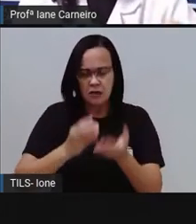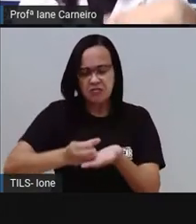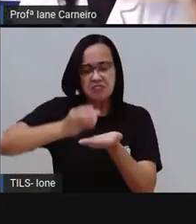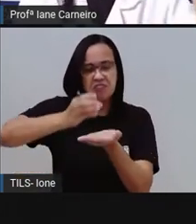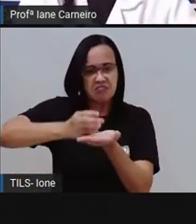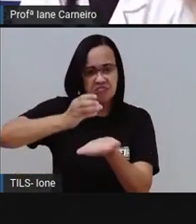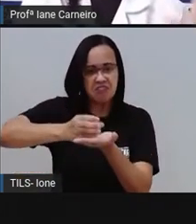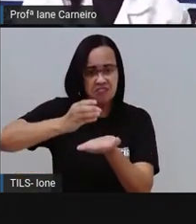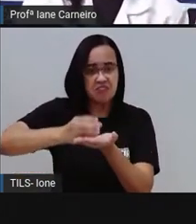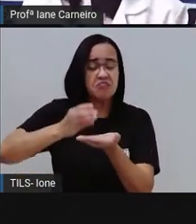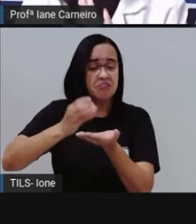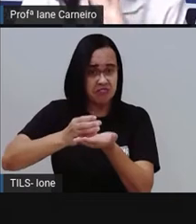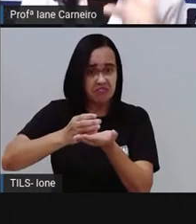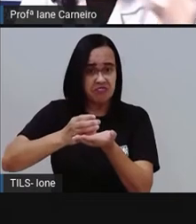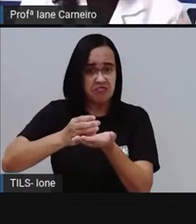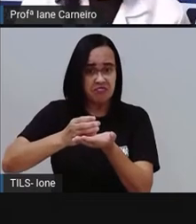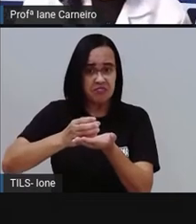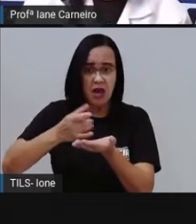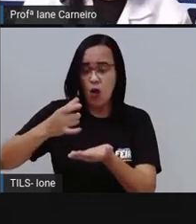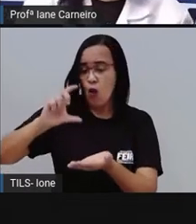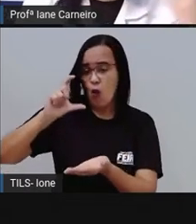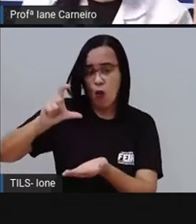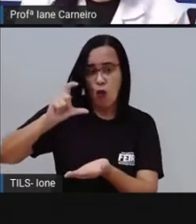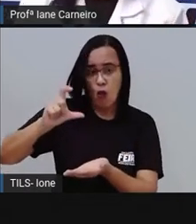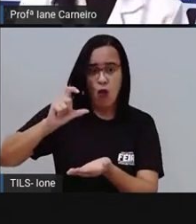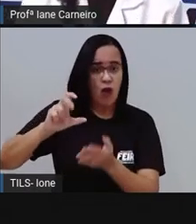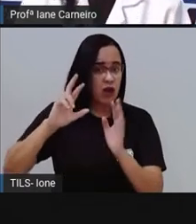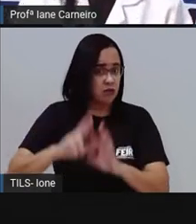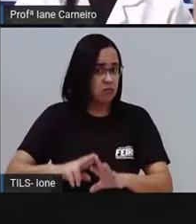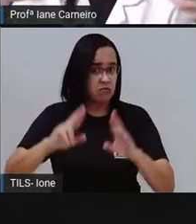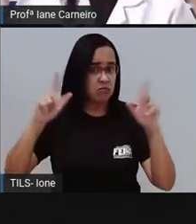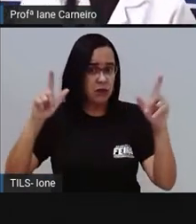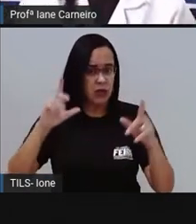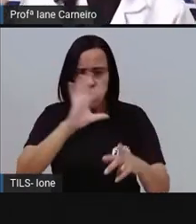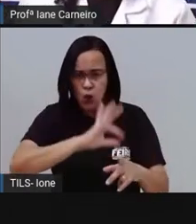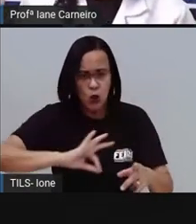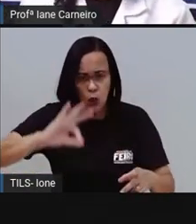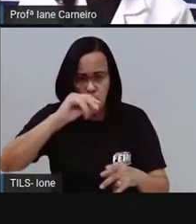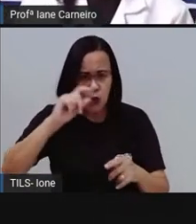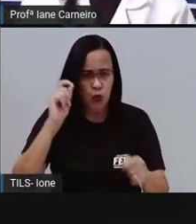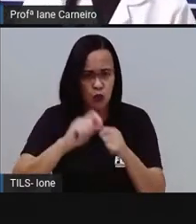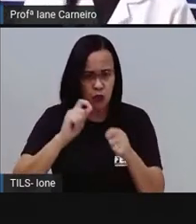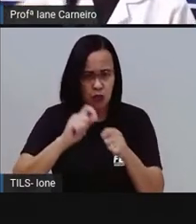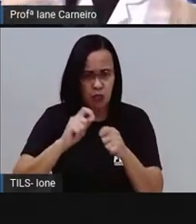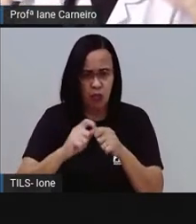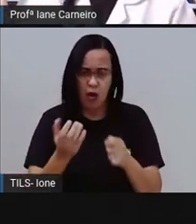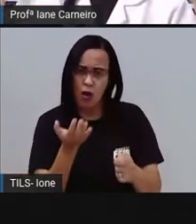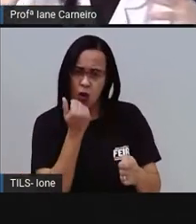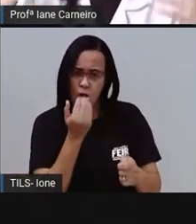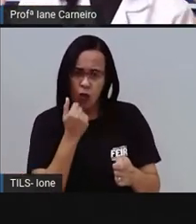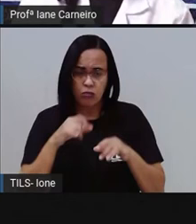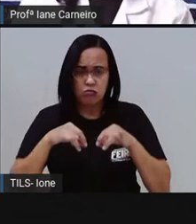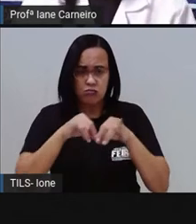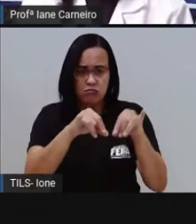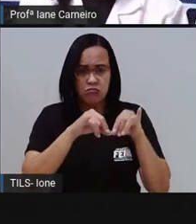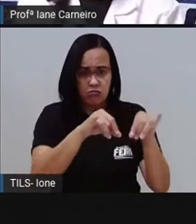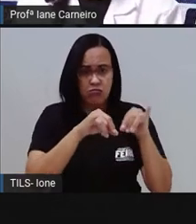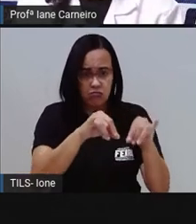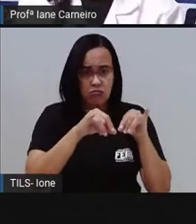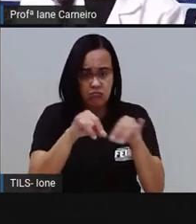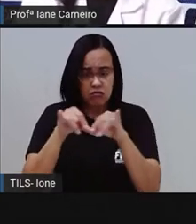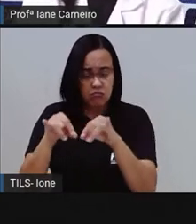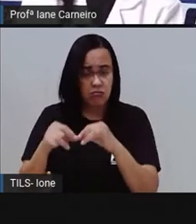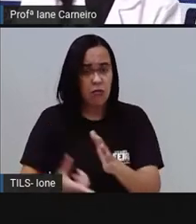lata, ou botar numa caixa, então tudo aqui que o ser humano consome no seu dia, ele teve que produzir, né, ele teve que fabricar,